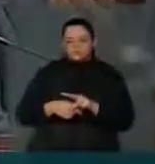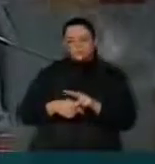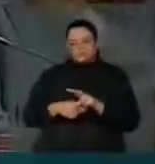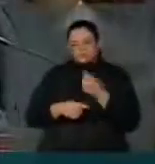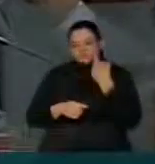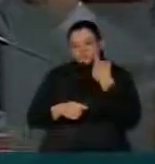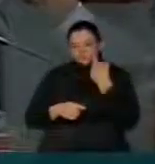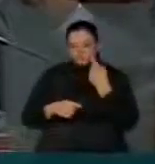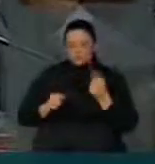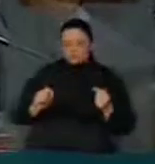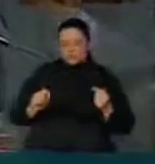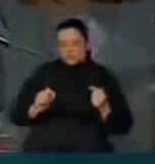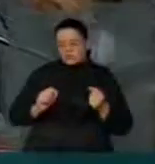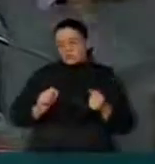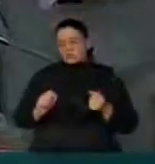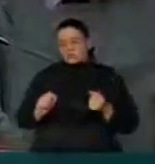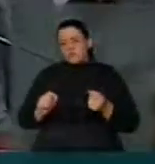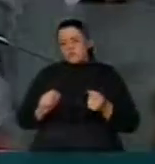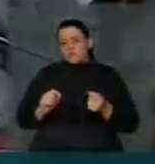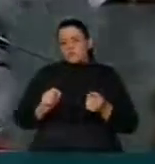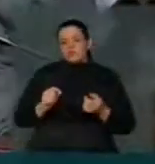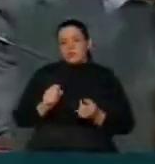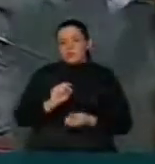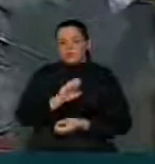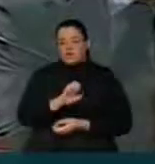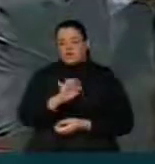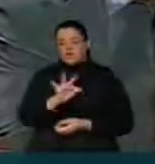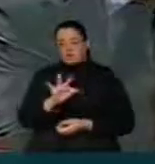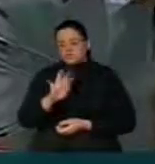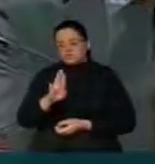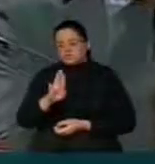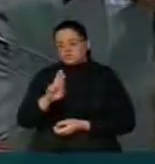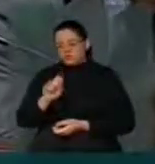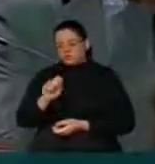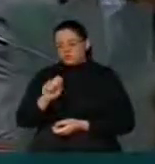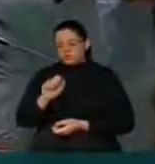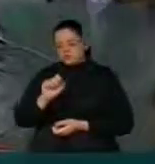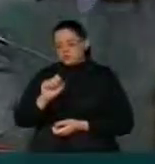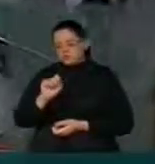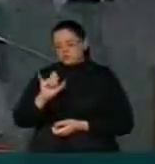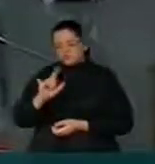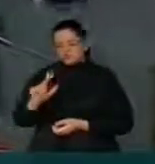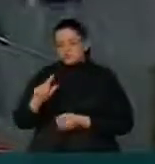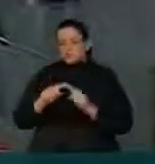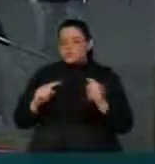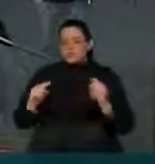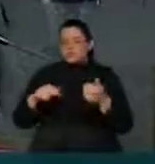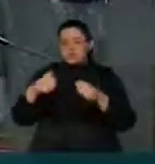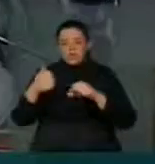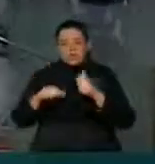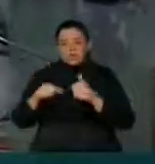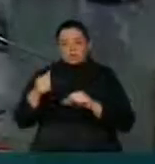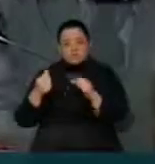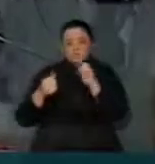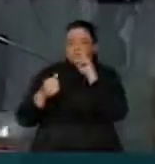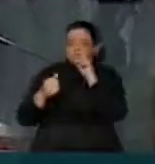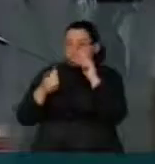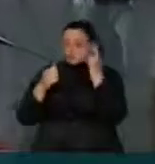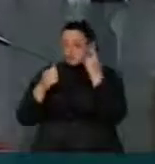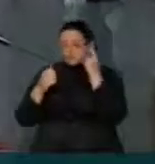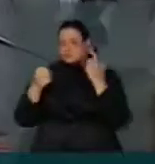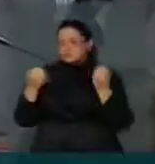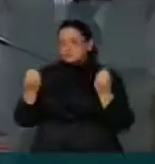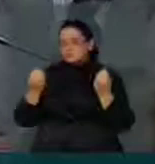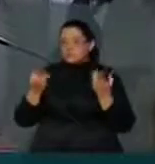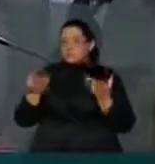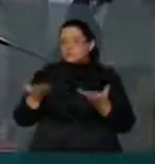viabilizar, portanto, a própria SET Brasil. Ora, na análise de risco, e V. Exª, V. Exª muito bem diz, os que compõem,